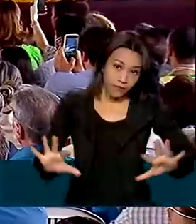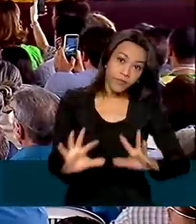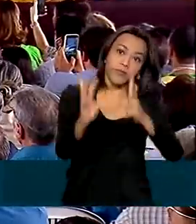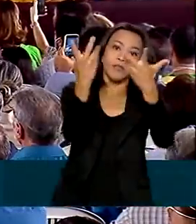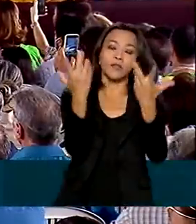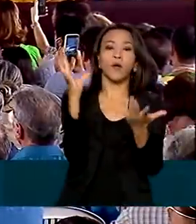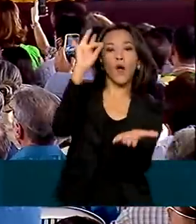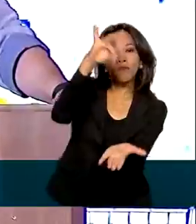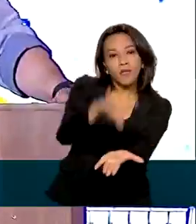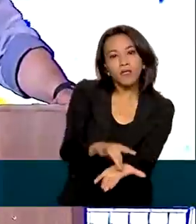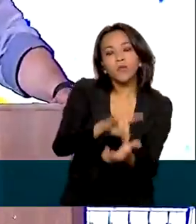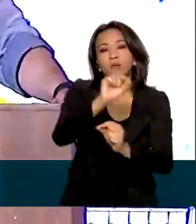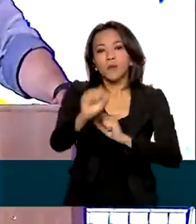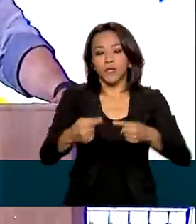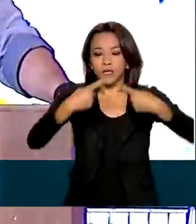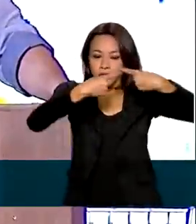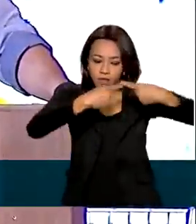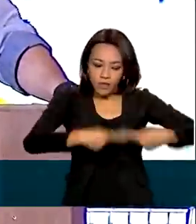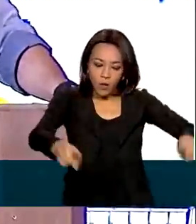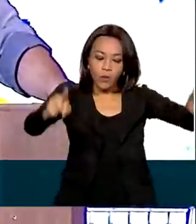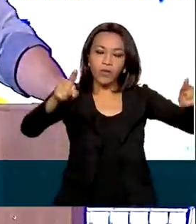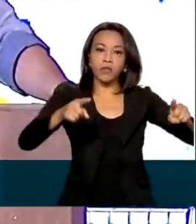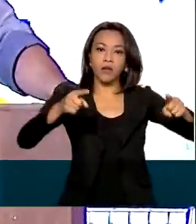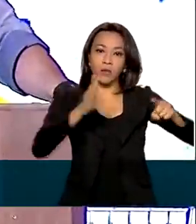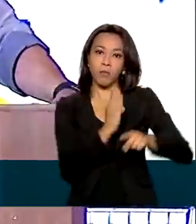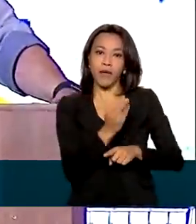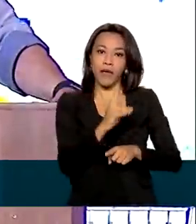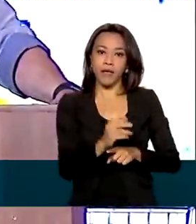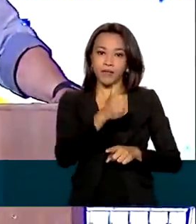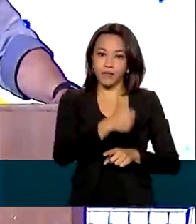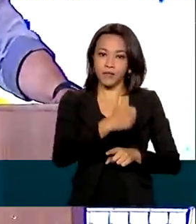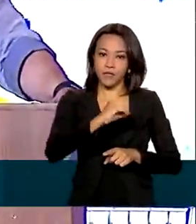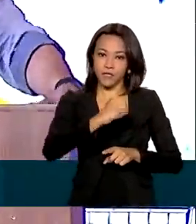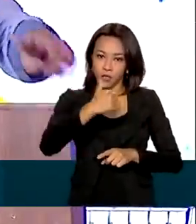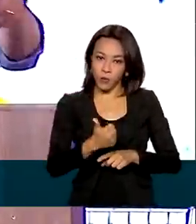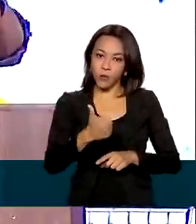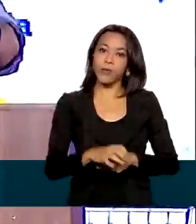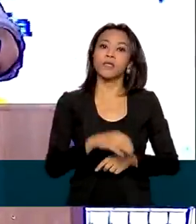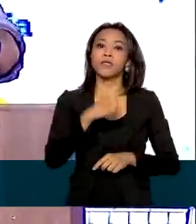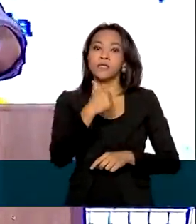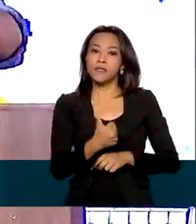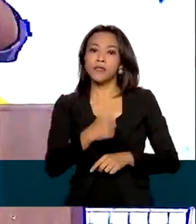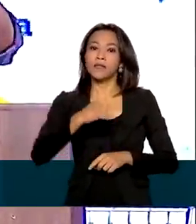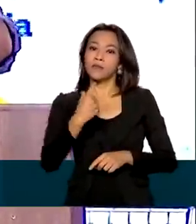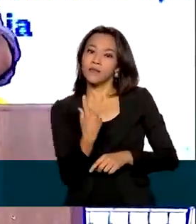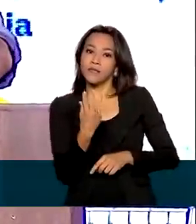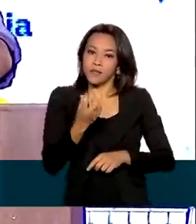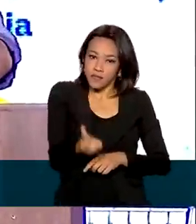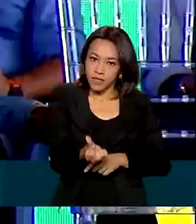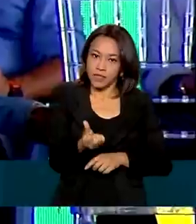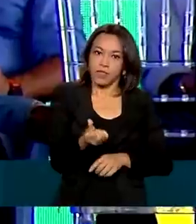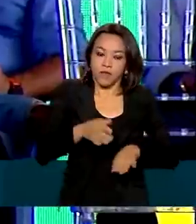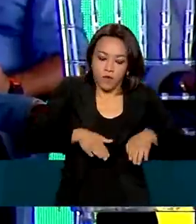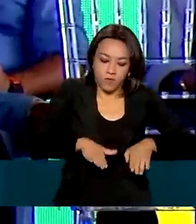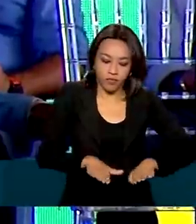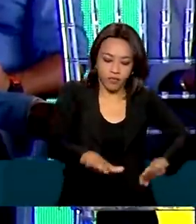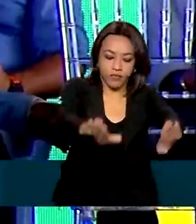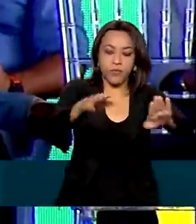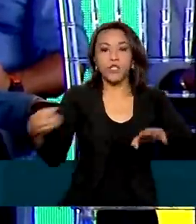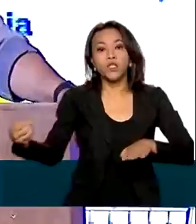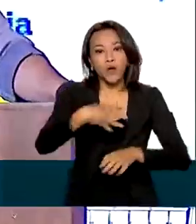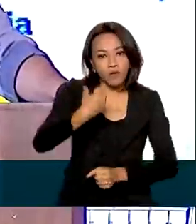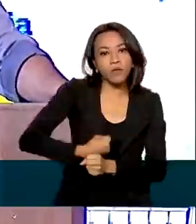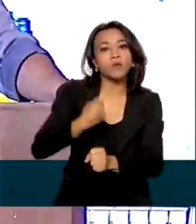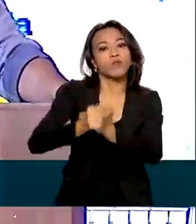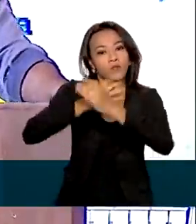oficializou a inauguração de trechos duplicados nas BR-101 e 116. E novas obras foram anunciadas para a